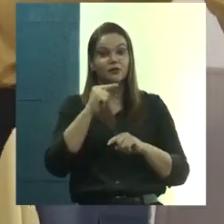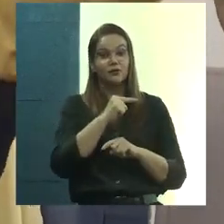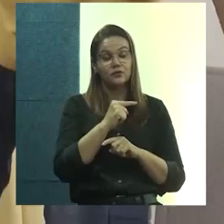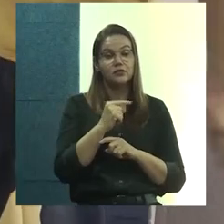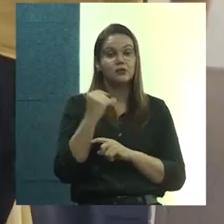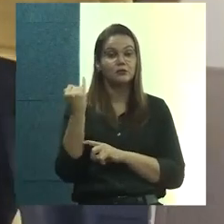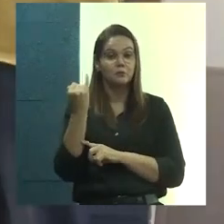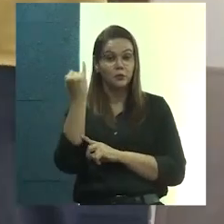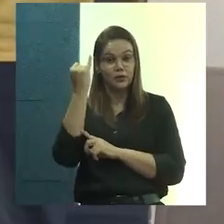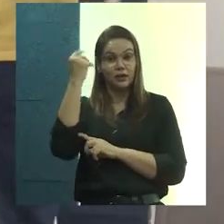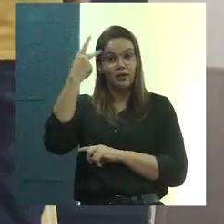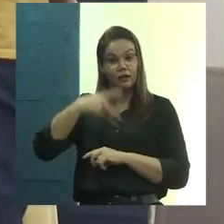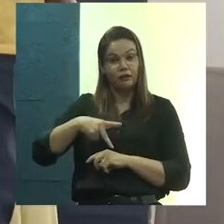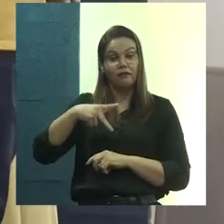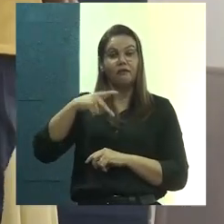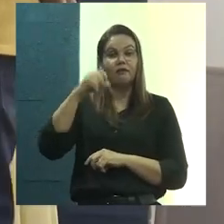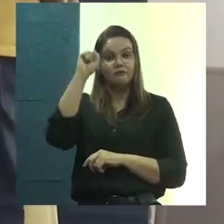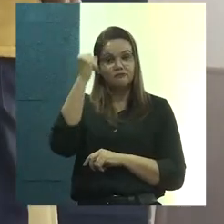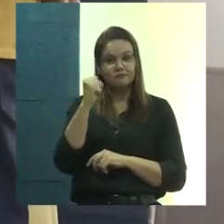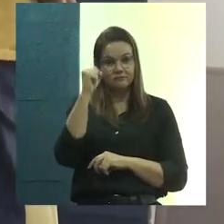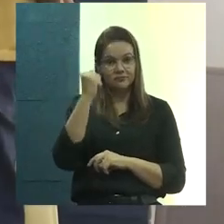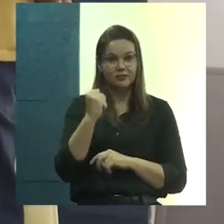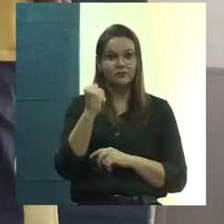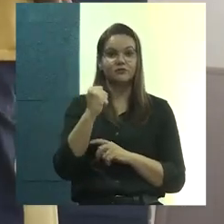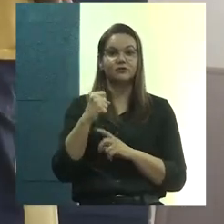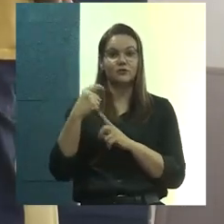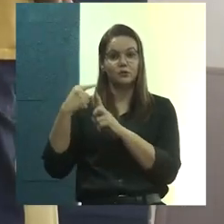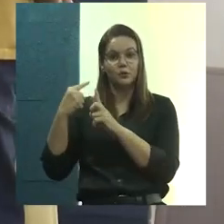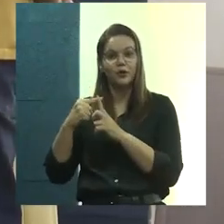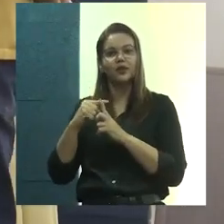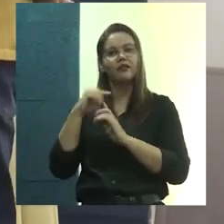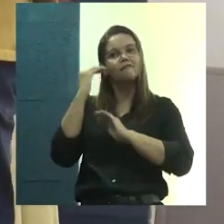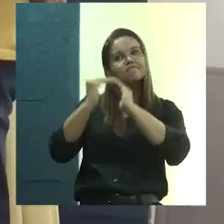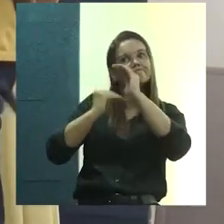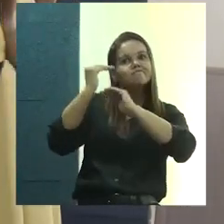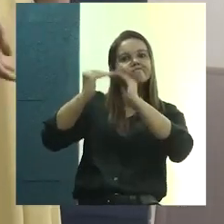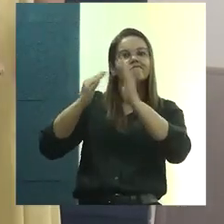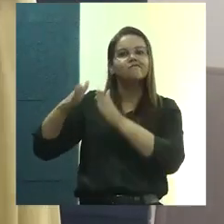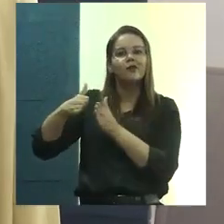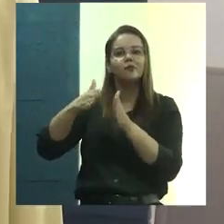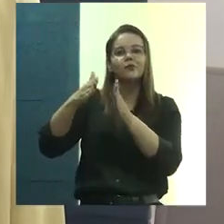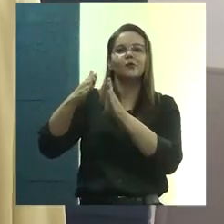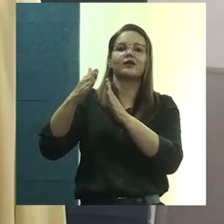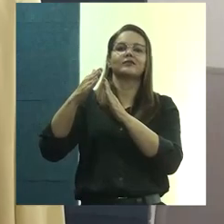E é isso, gente. Viva a residência. E acho que a gente tem um caminho grande aí pela frente.